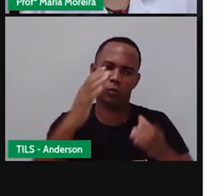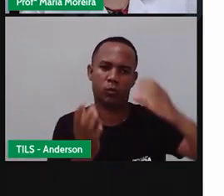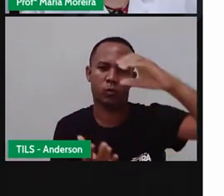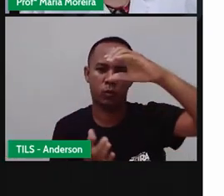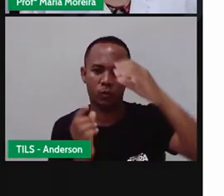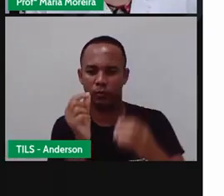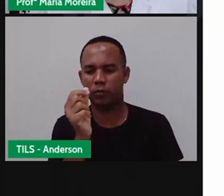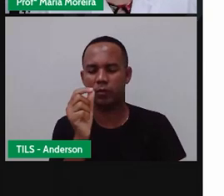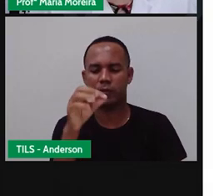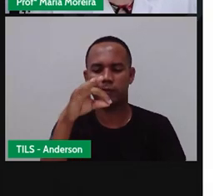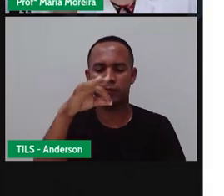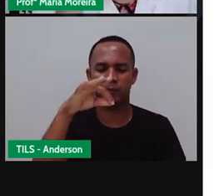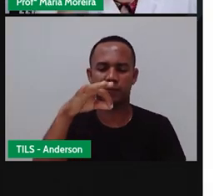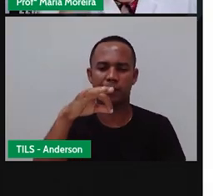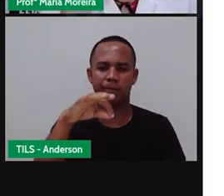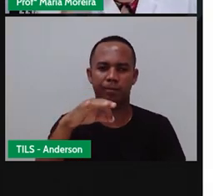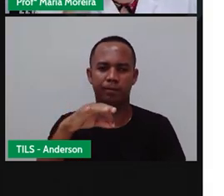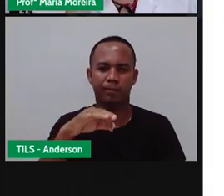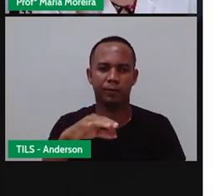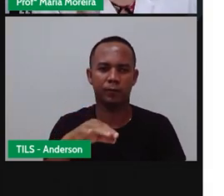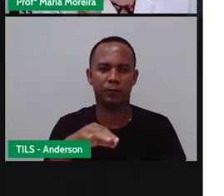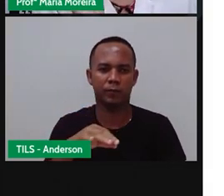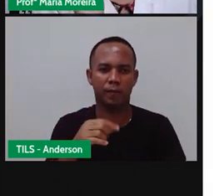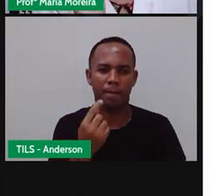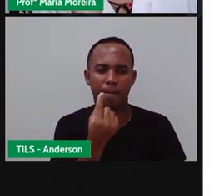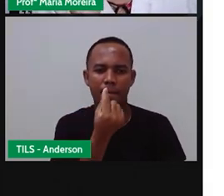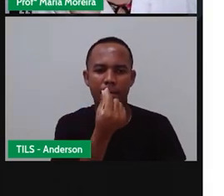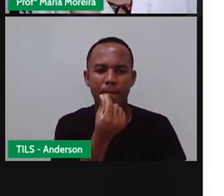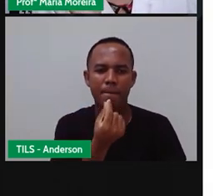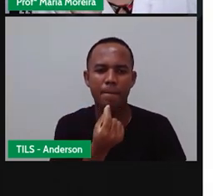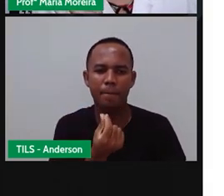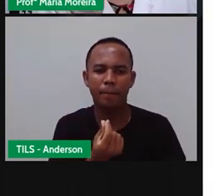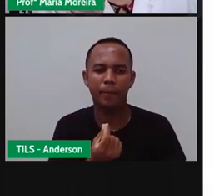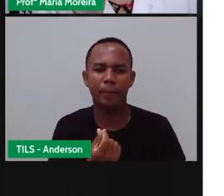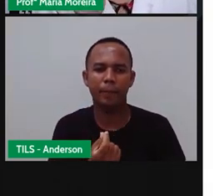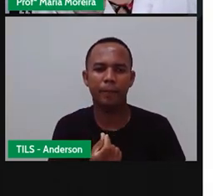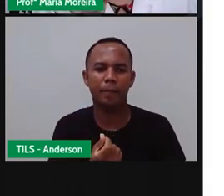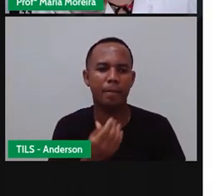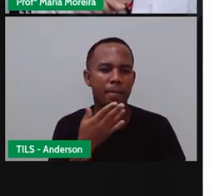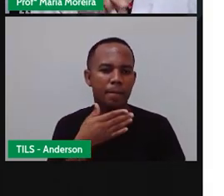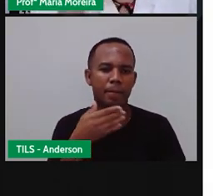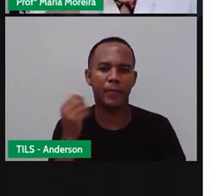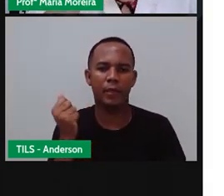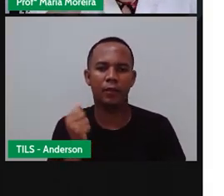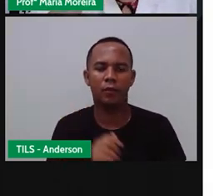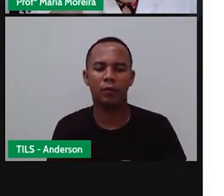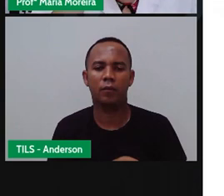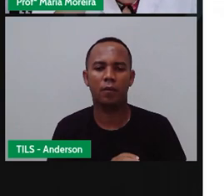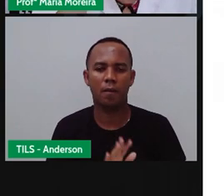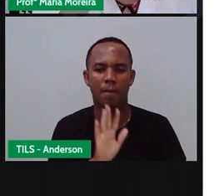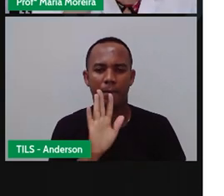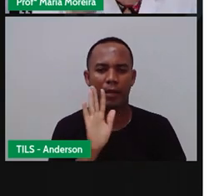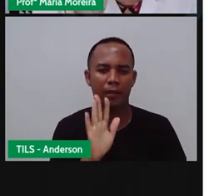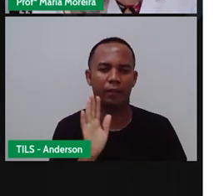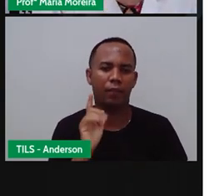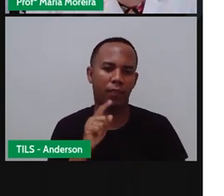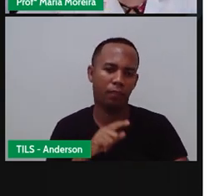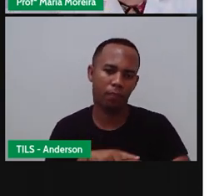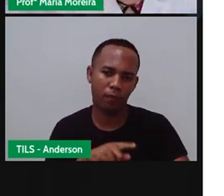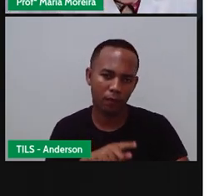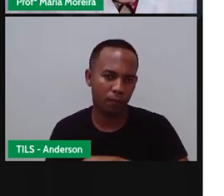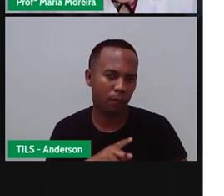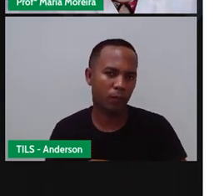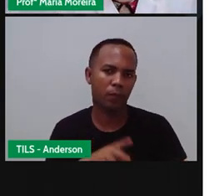um orifício estreito. Então, quanto menor o buraquinho, né? Para poder passar areia, né? Mais tempo essa areia vai demorar